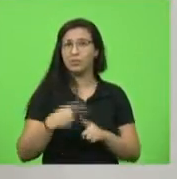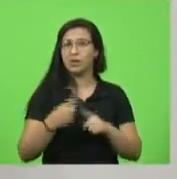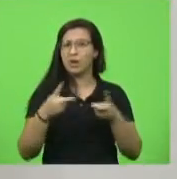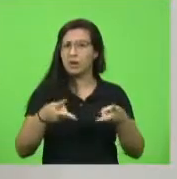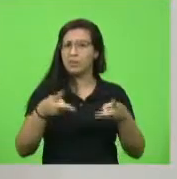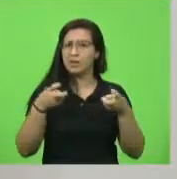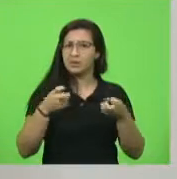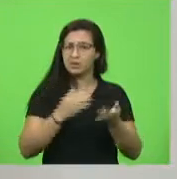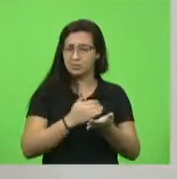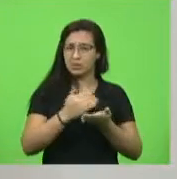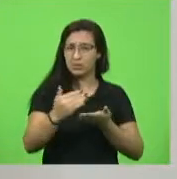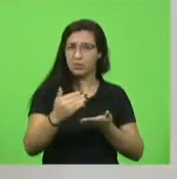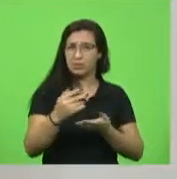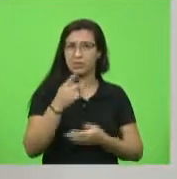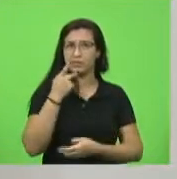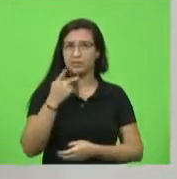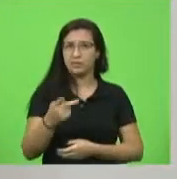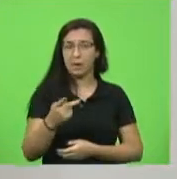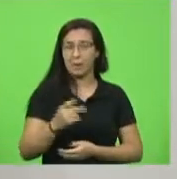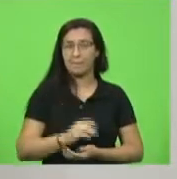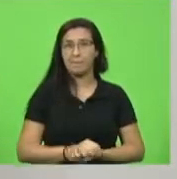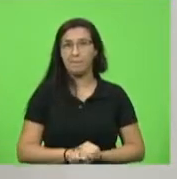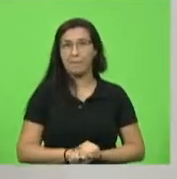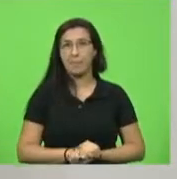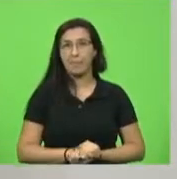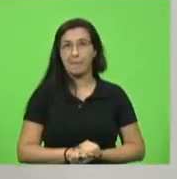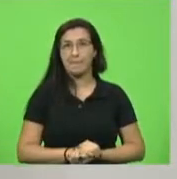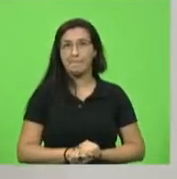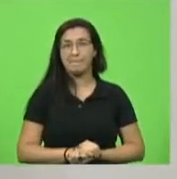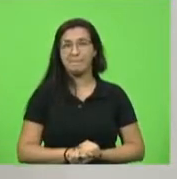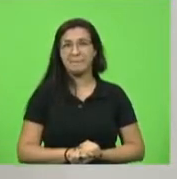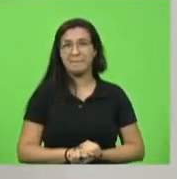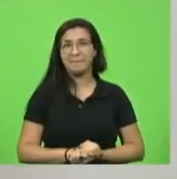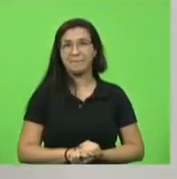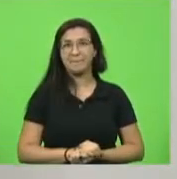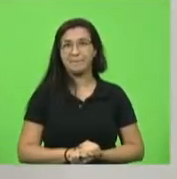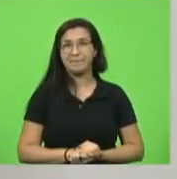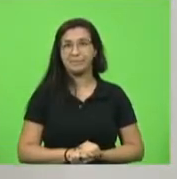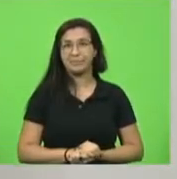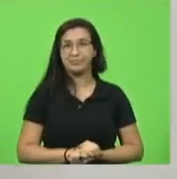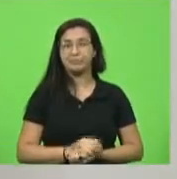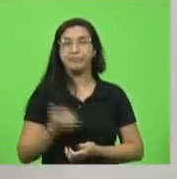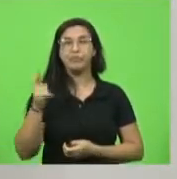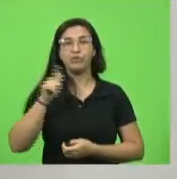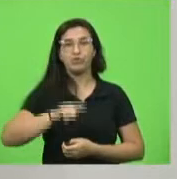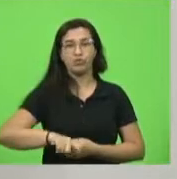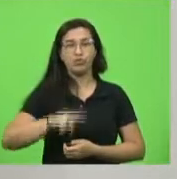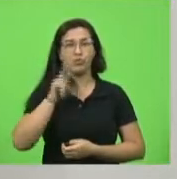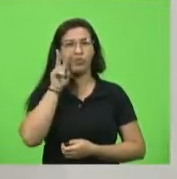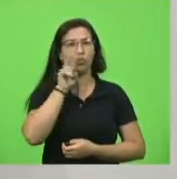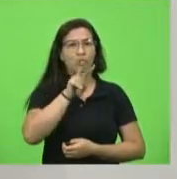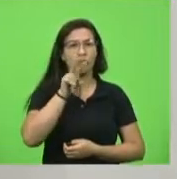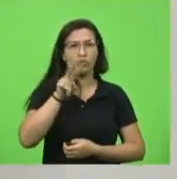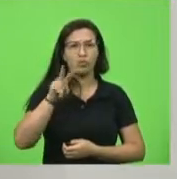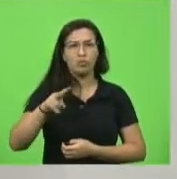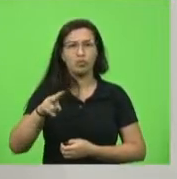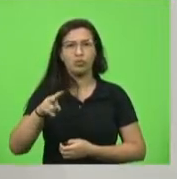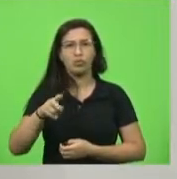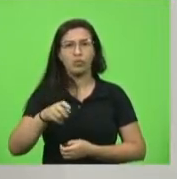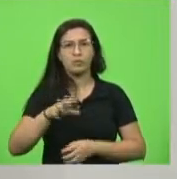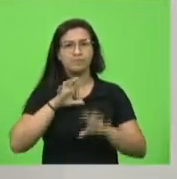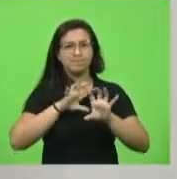e eu quero começar falando disso, nós estamos revivendo um novo tempo de pressão da Covid,